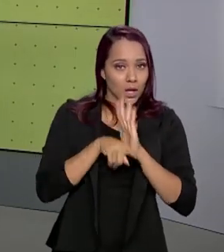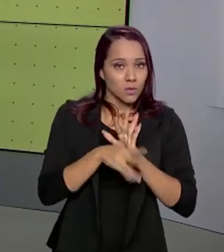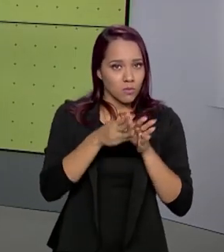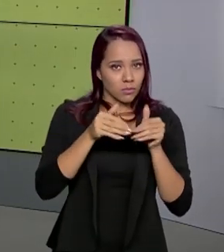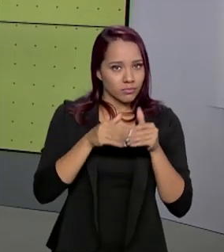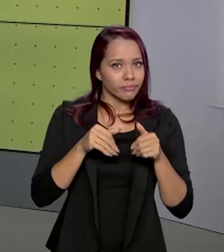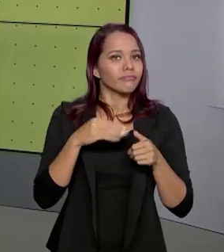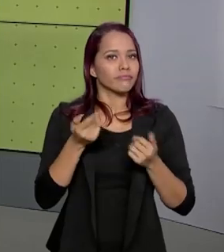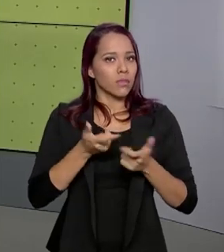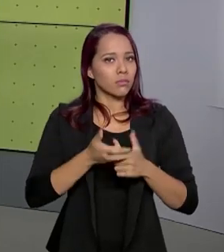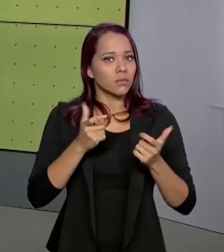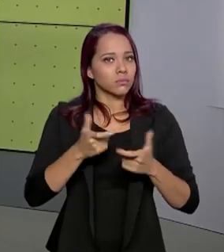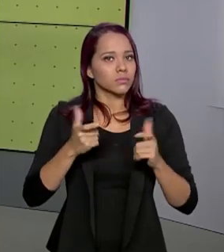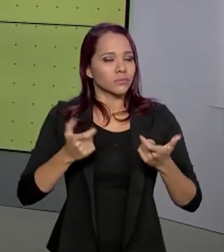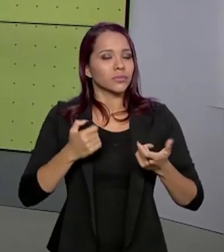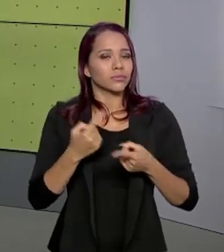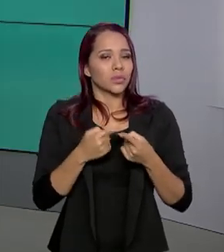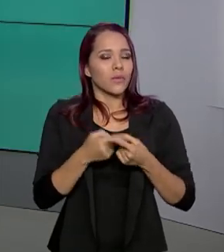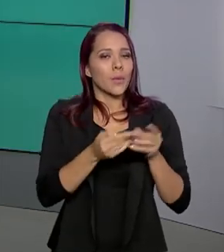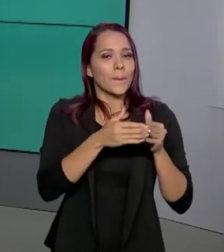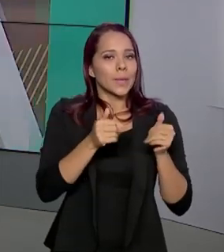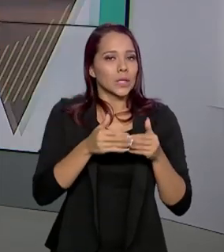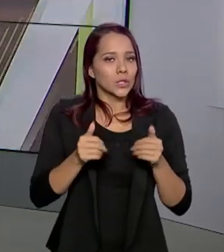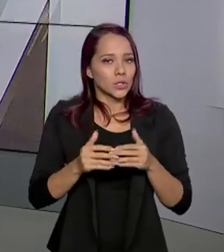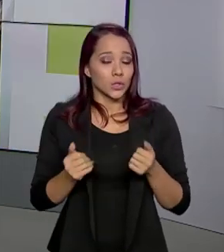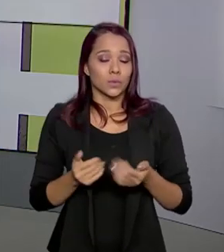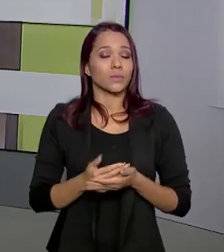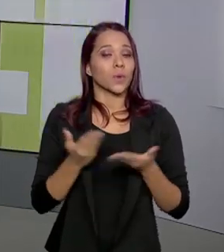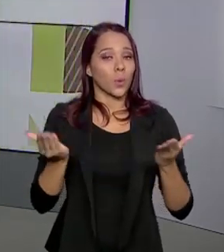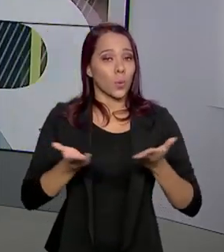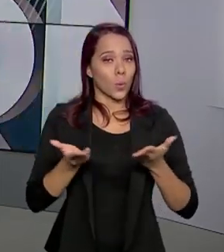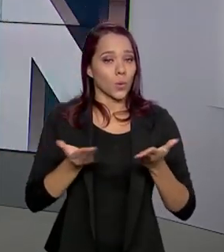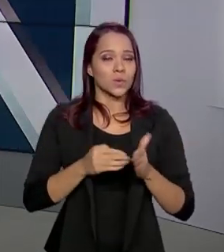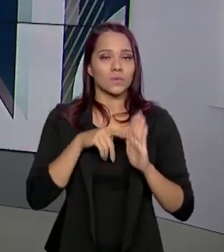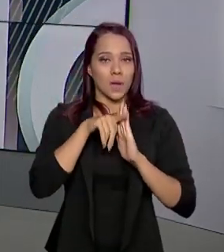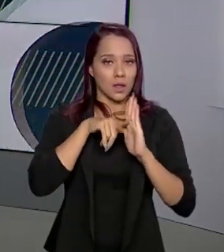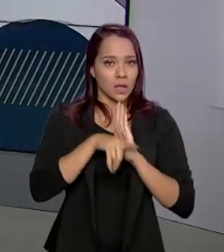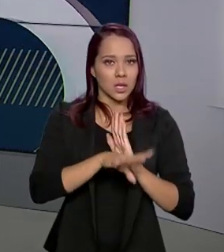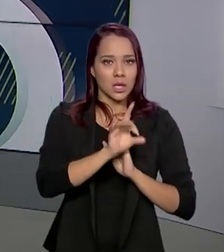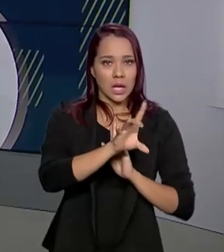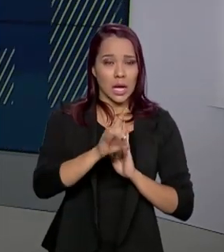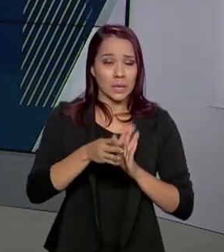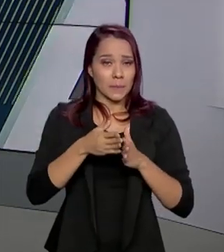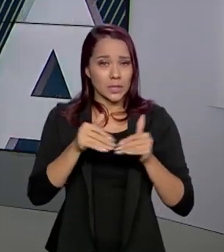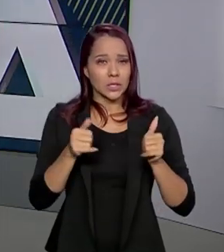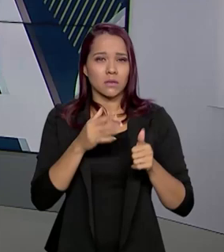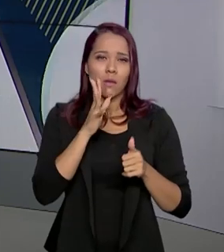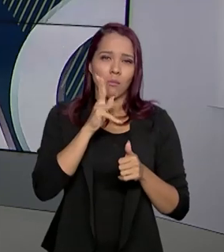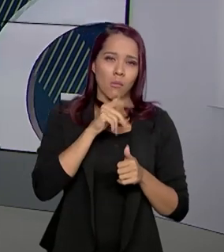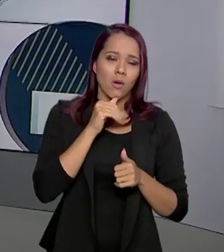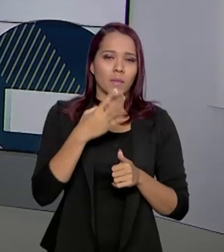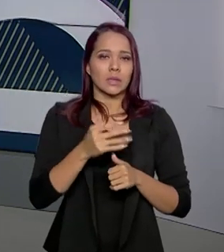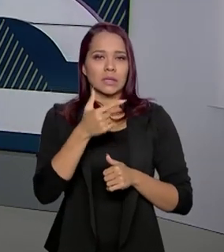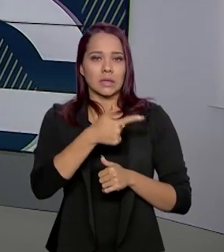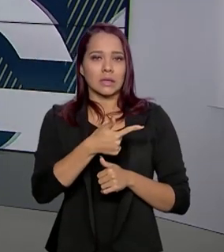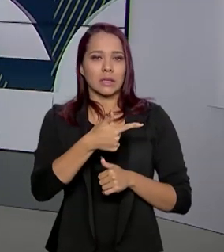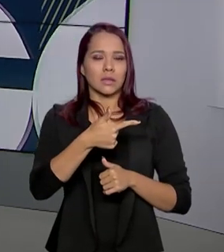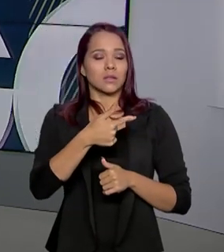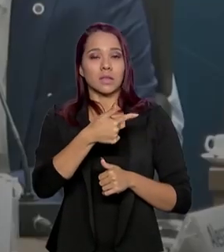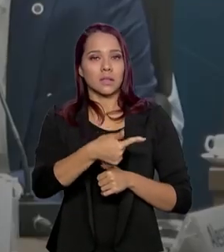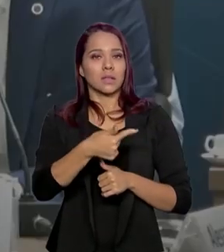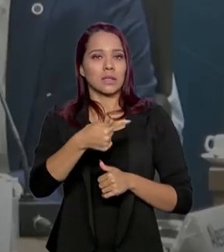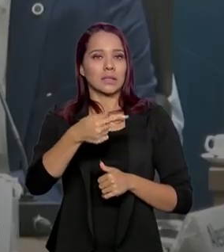crescendo em função do aumento da demanda pelo produto. Atualmente, a análise de cada pedido dura, em média, 75 dias.